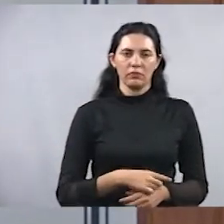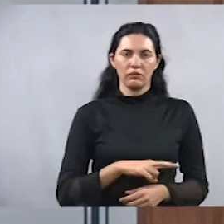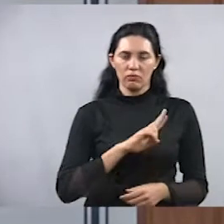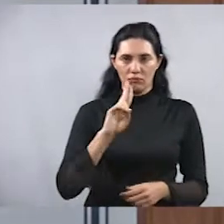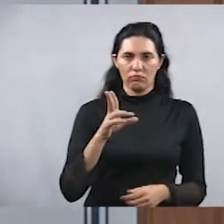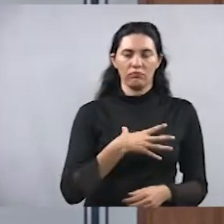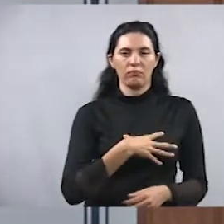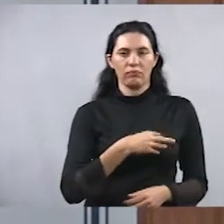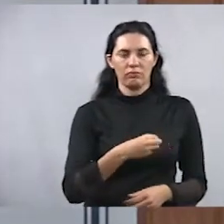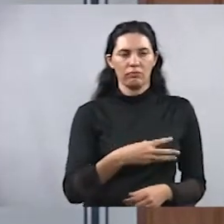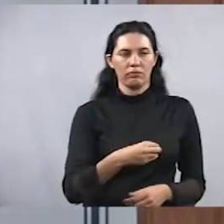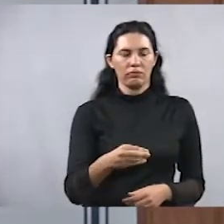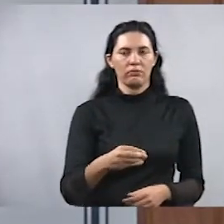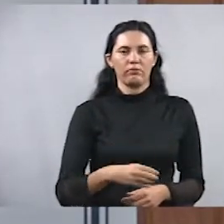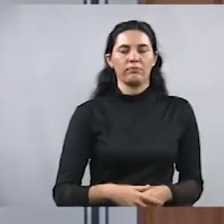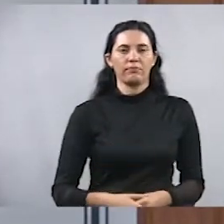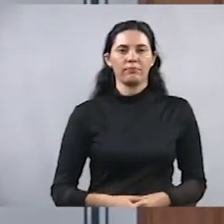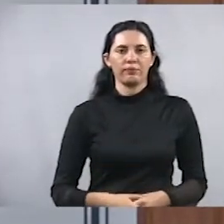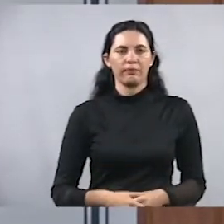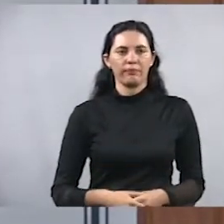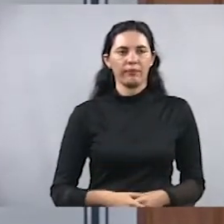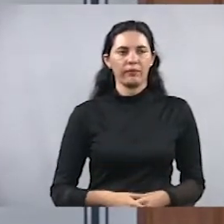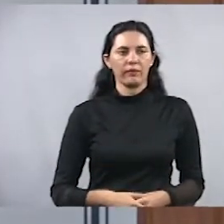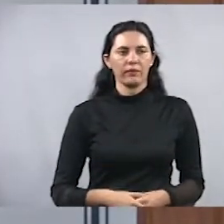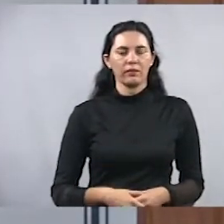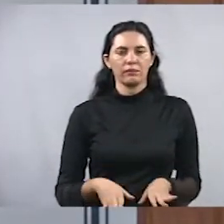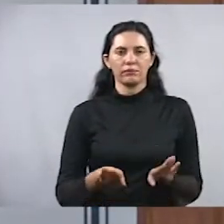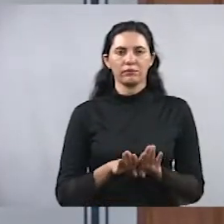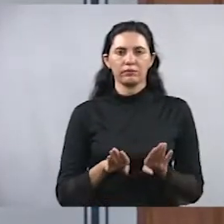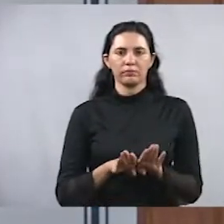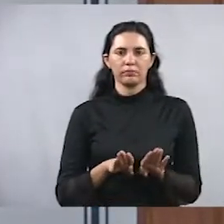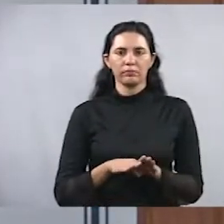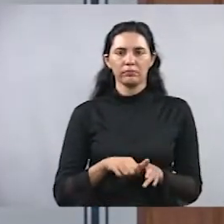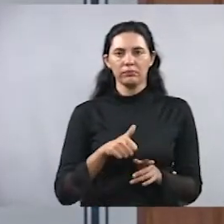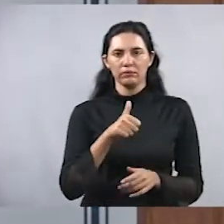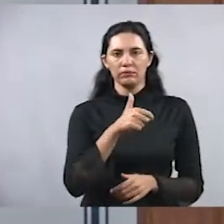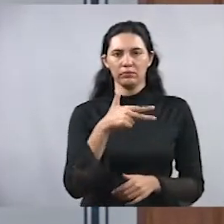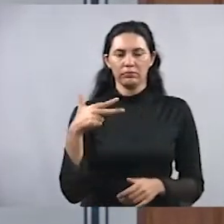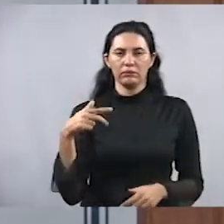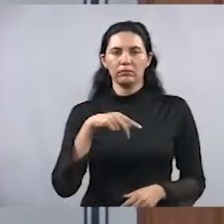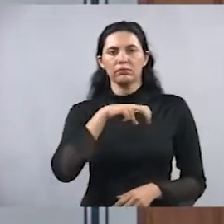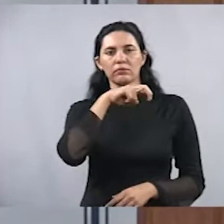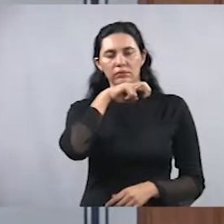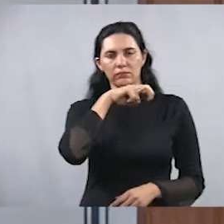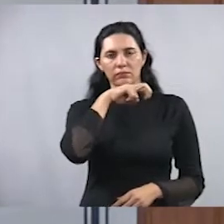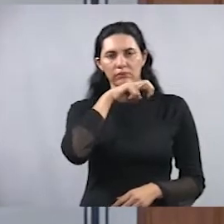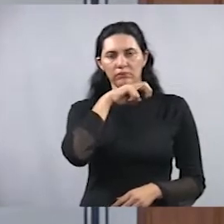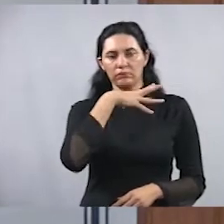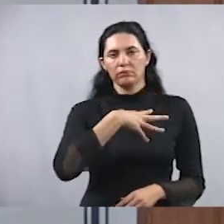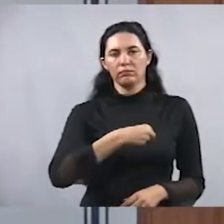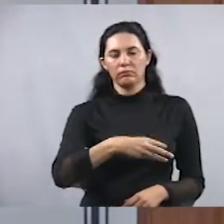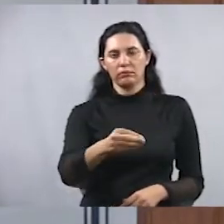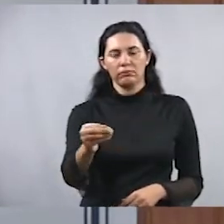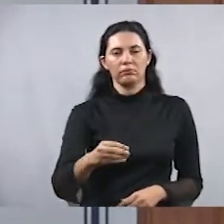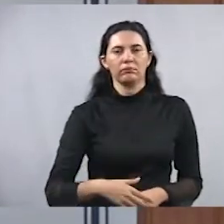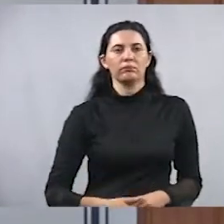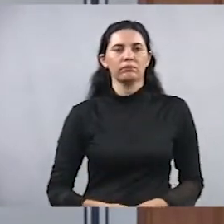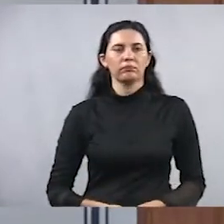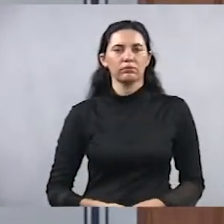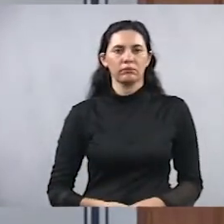Antônio, Maria e Oswaldo Belino. E também treze netos, bisnetos e tataranetos.